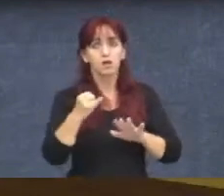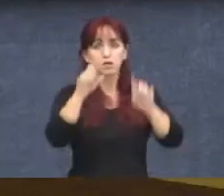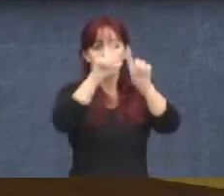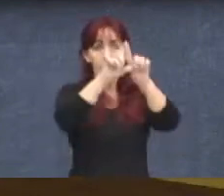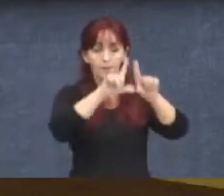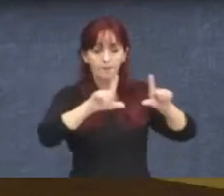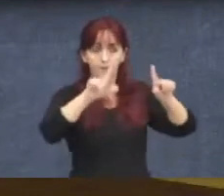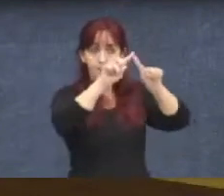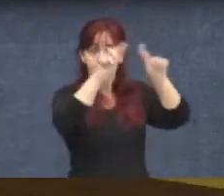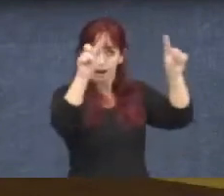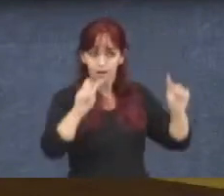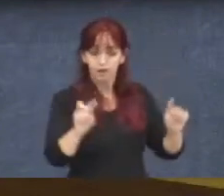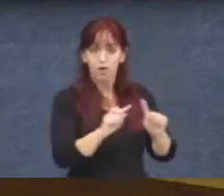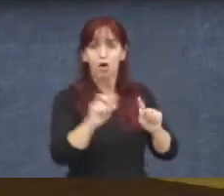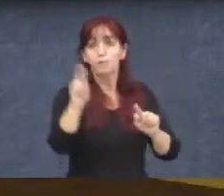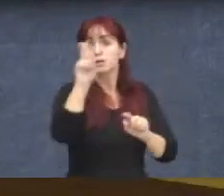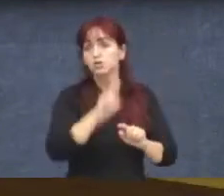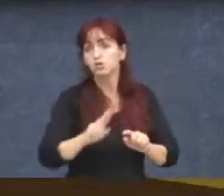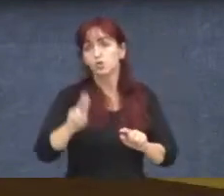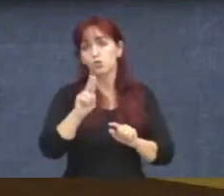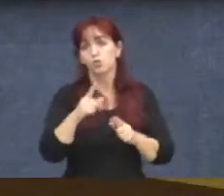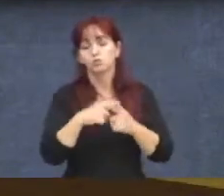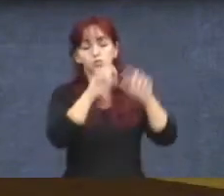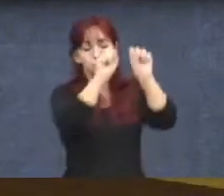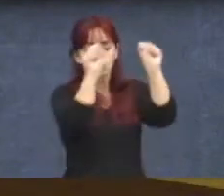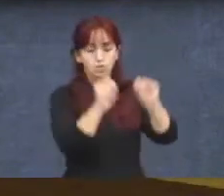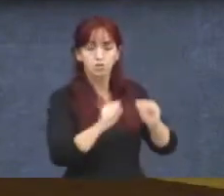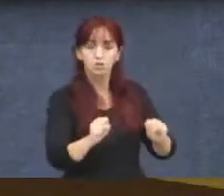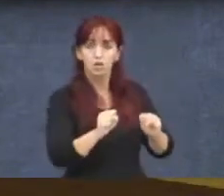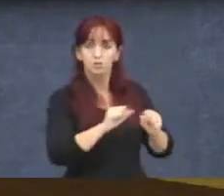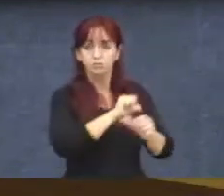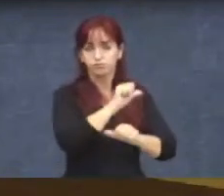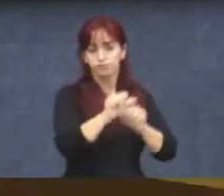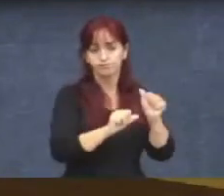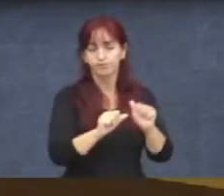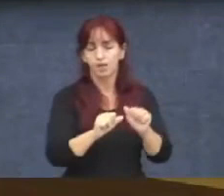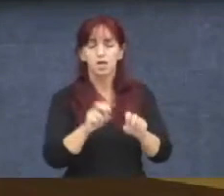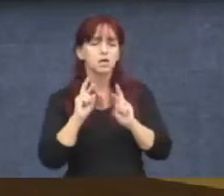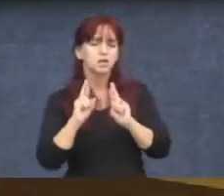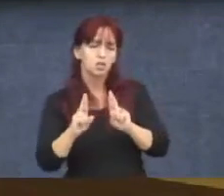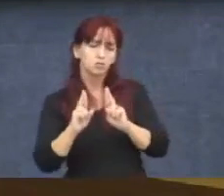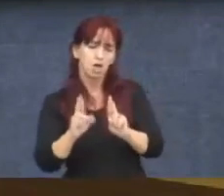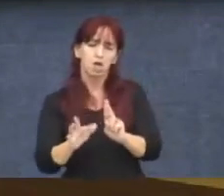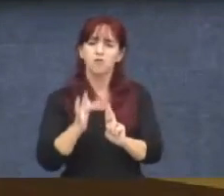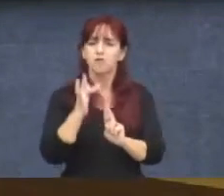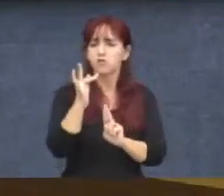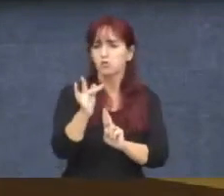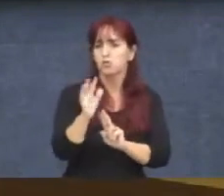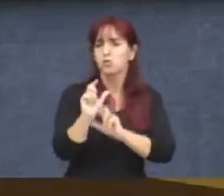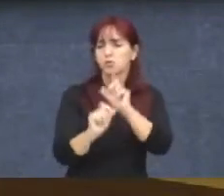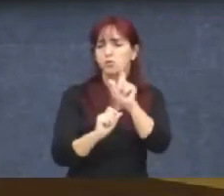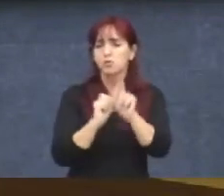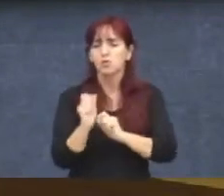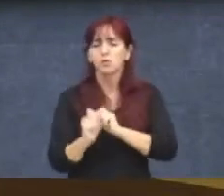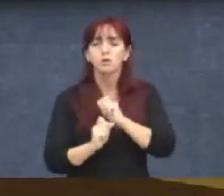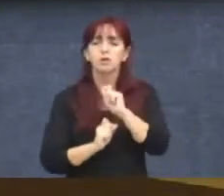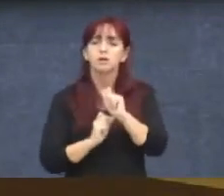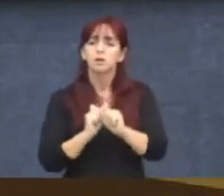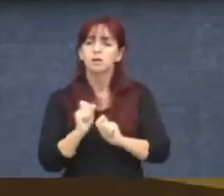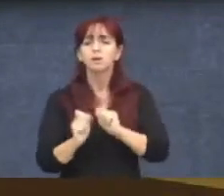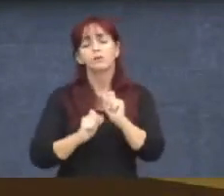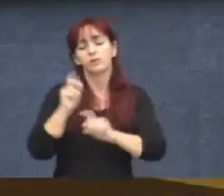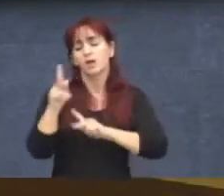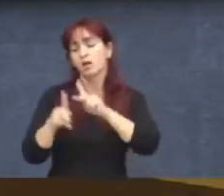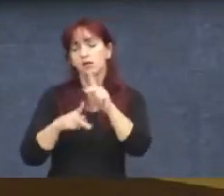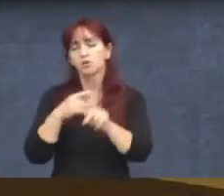uso do cidadão no sistema de mobilidade. Eu espero ver um dia realmente as pessoas que são,